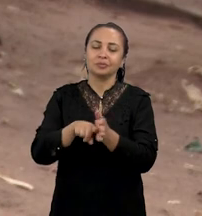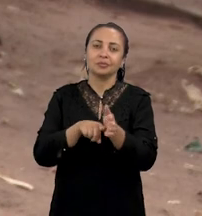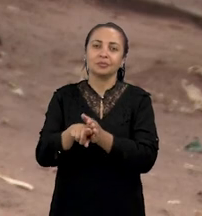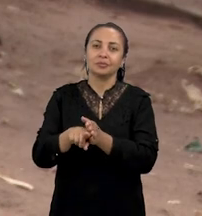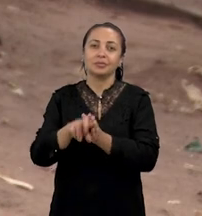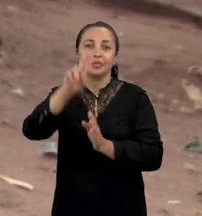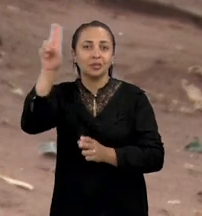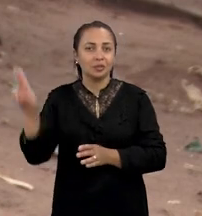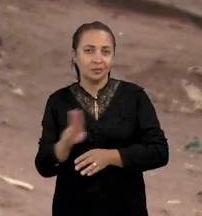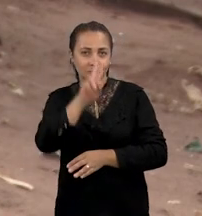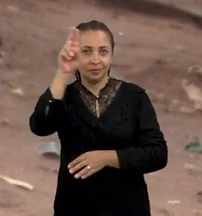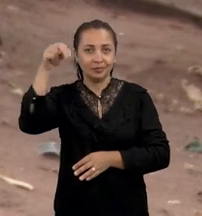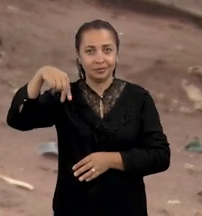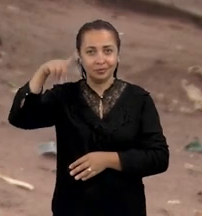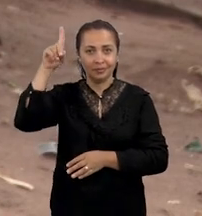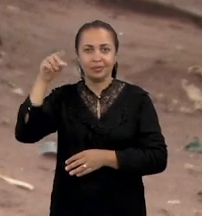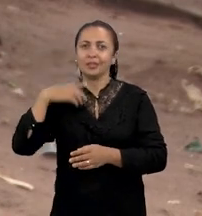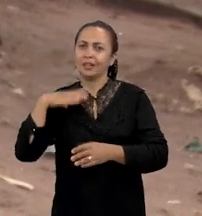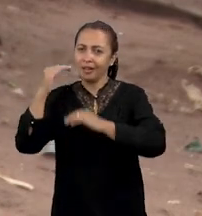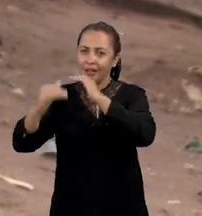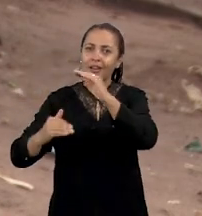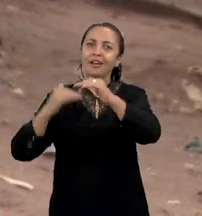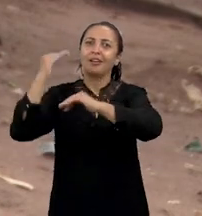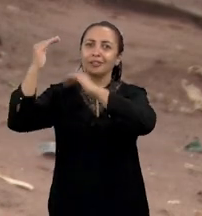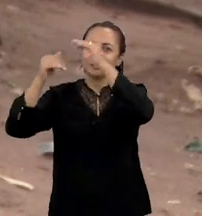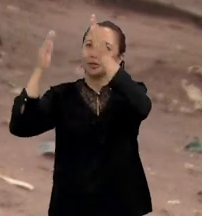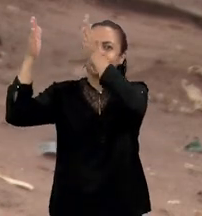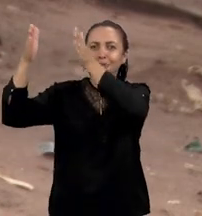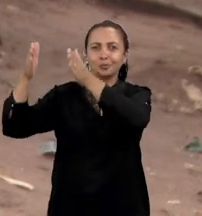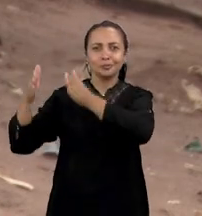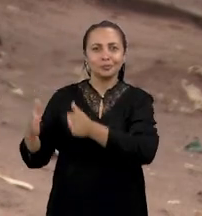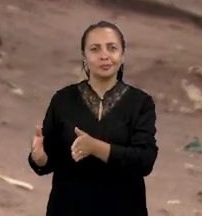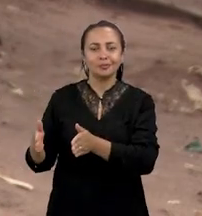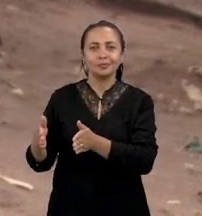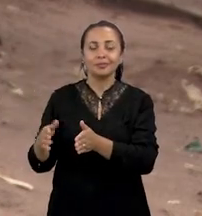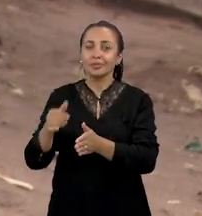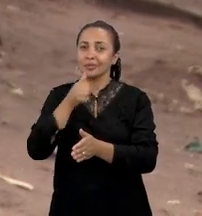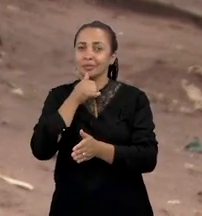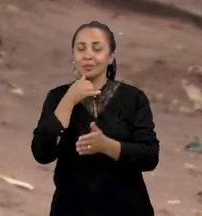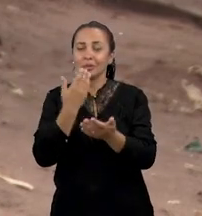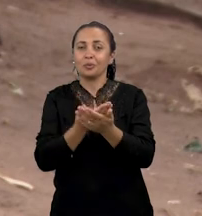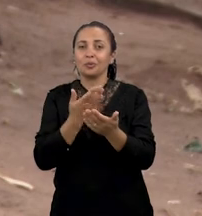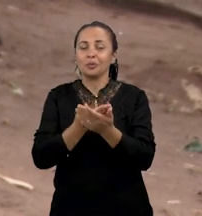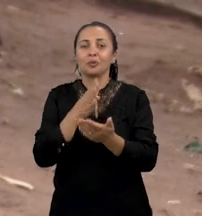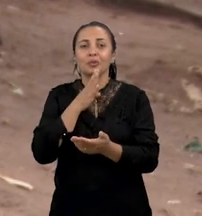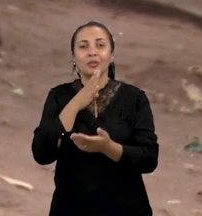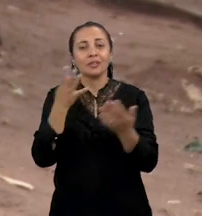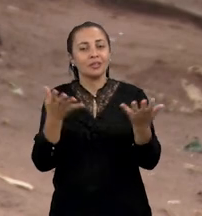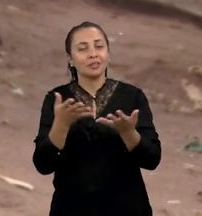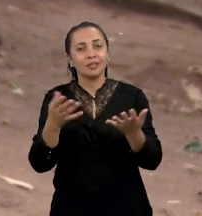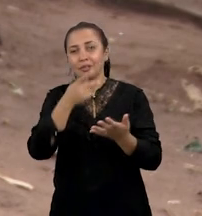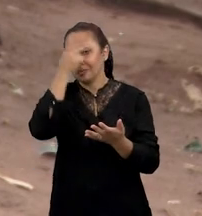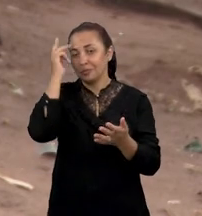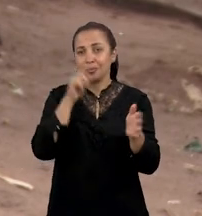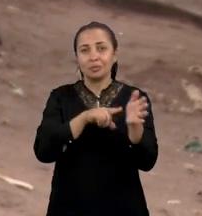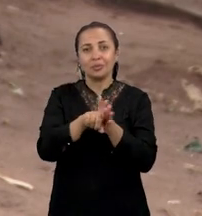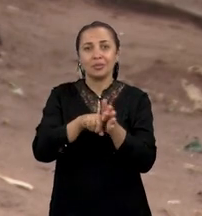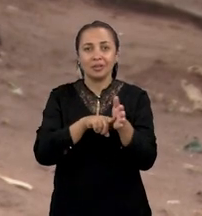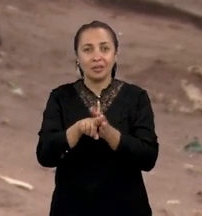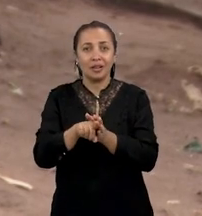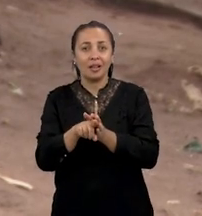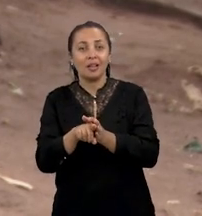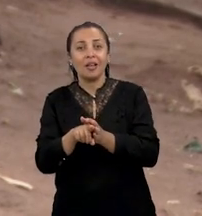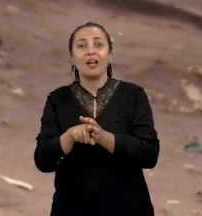universidades do Nordeste têm crescido nesse parâmetro. Um exemplo é um estudo que a gente vai conhecer agora. Pesquisadores da